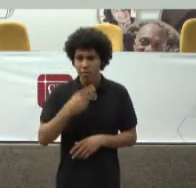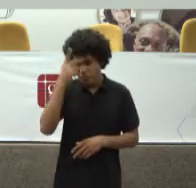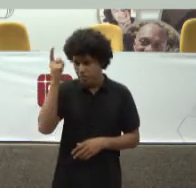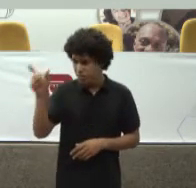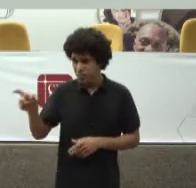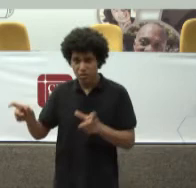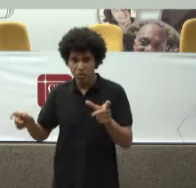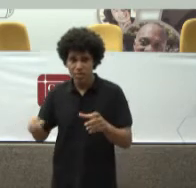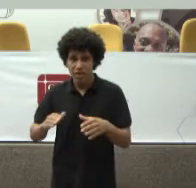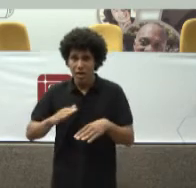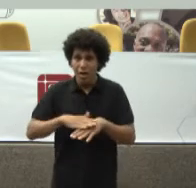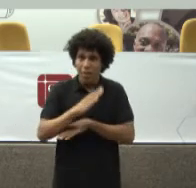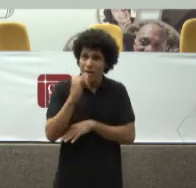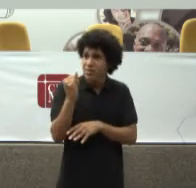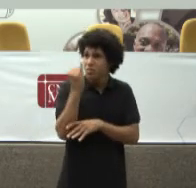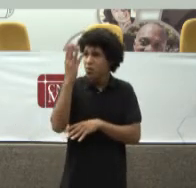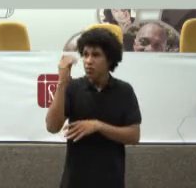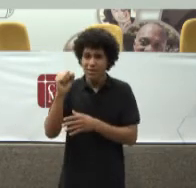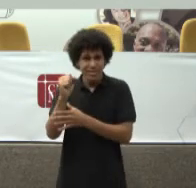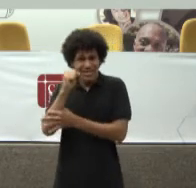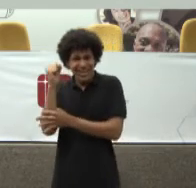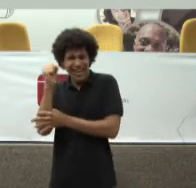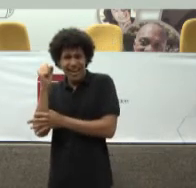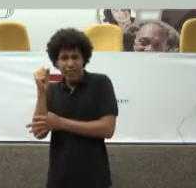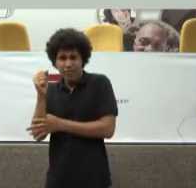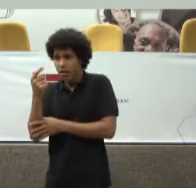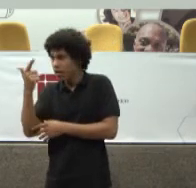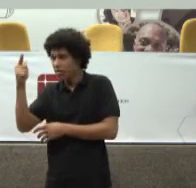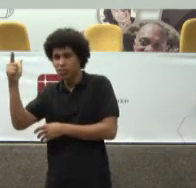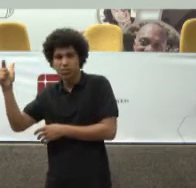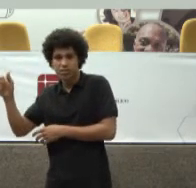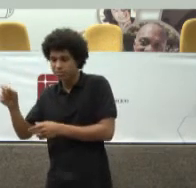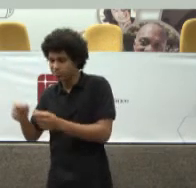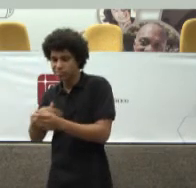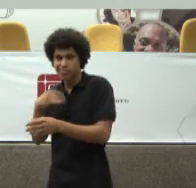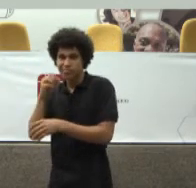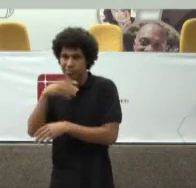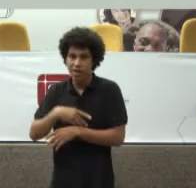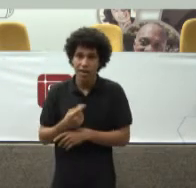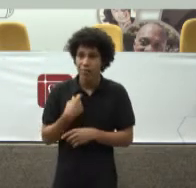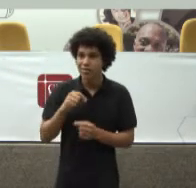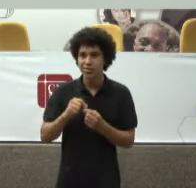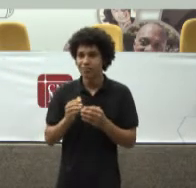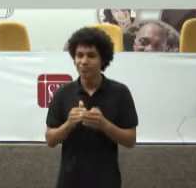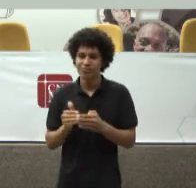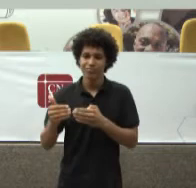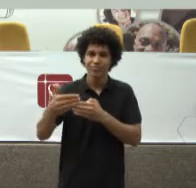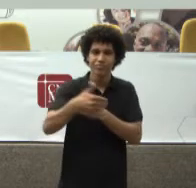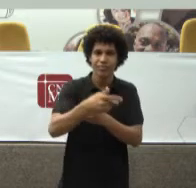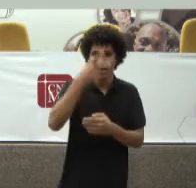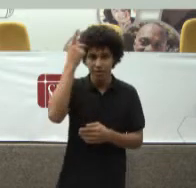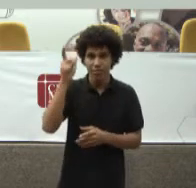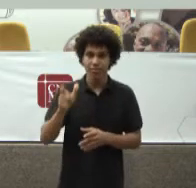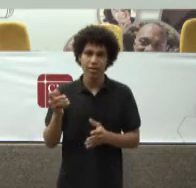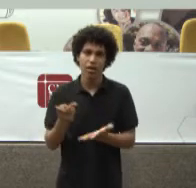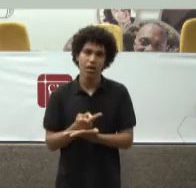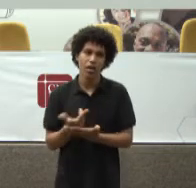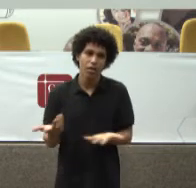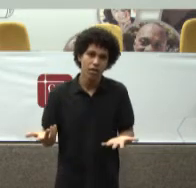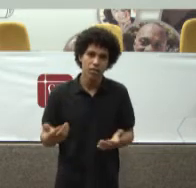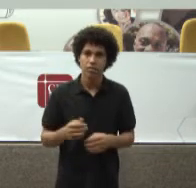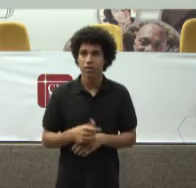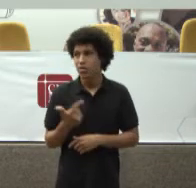maior Em situação mais periclitante Daquela que você faz Correr na frente Então Eu posso falar também Da cirurgia